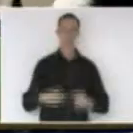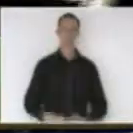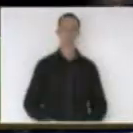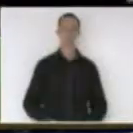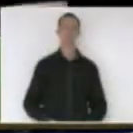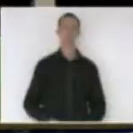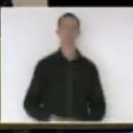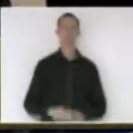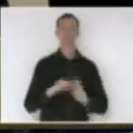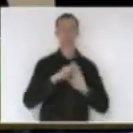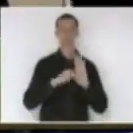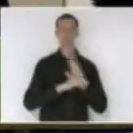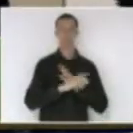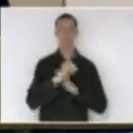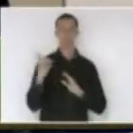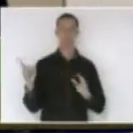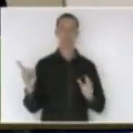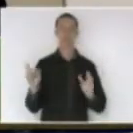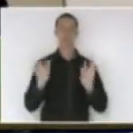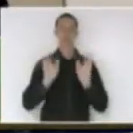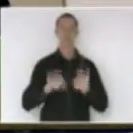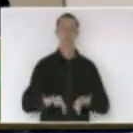fim da ordem do dia